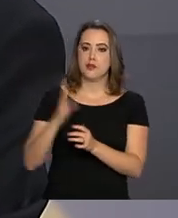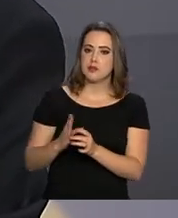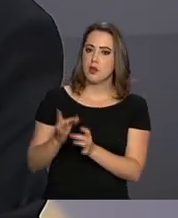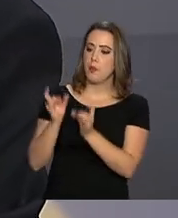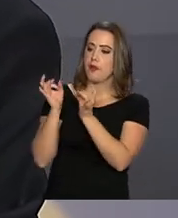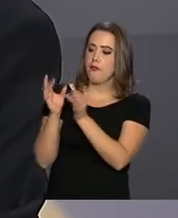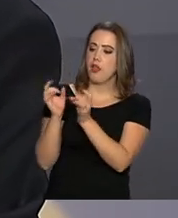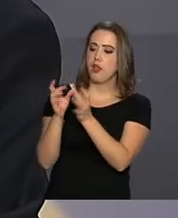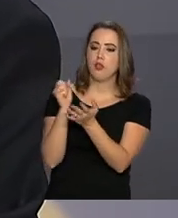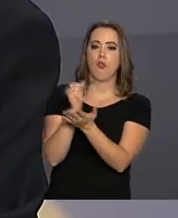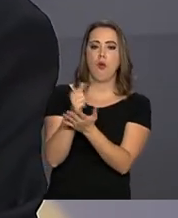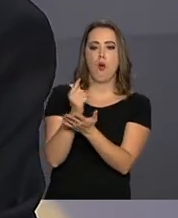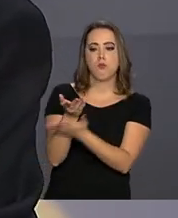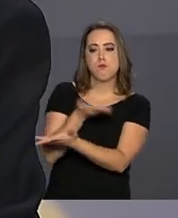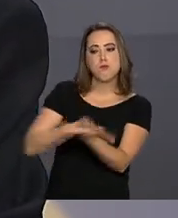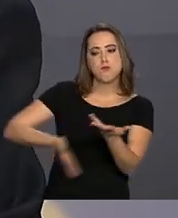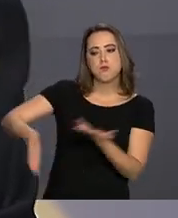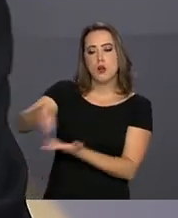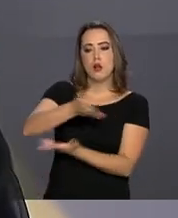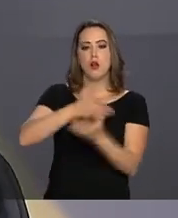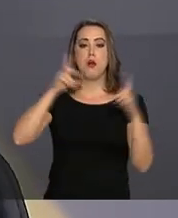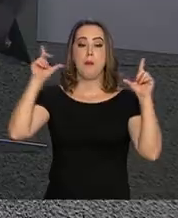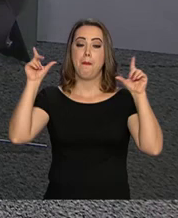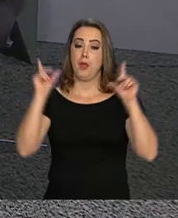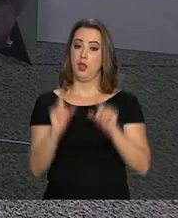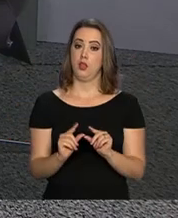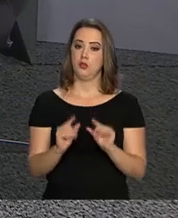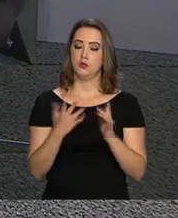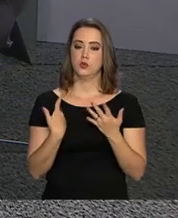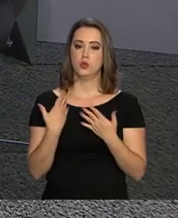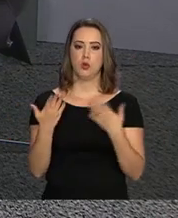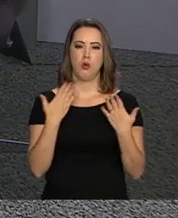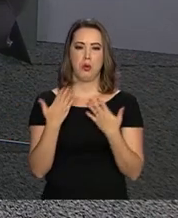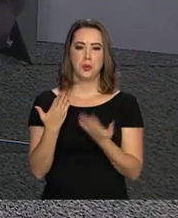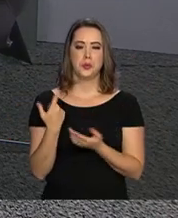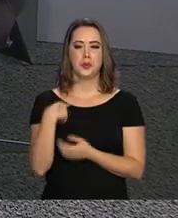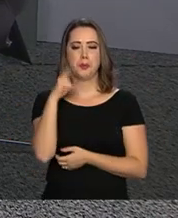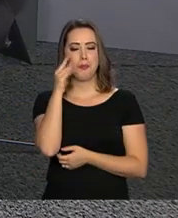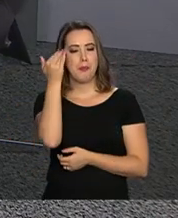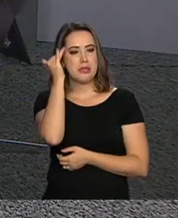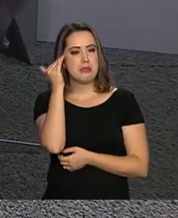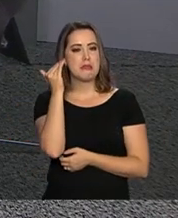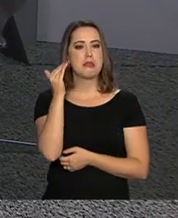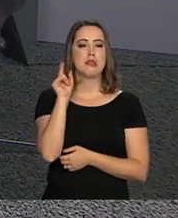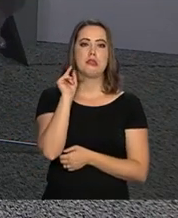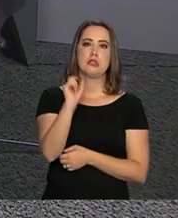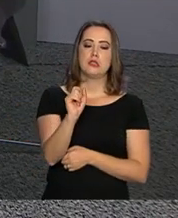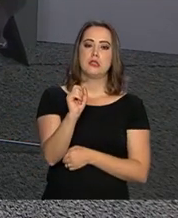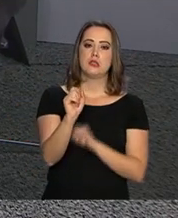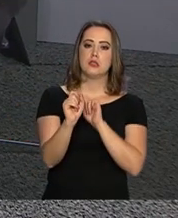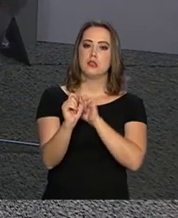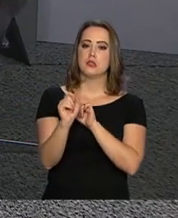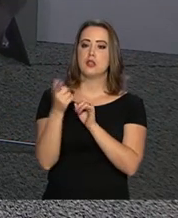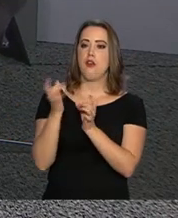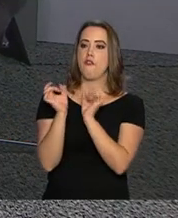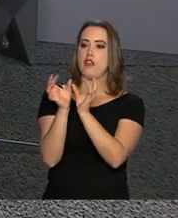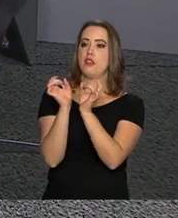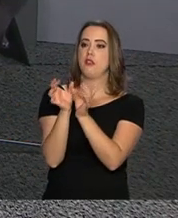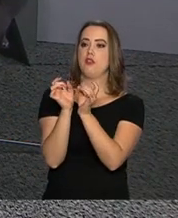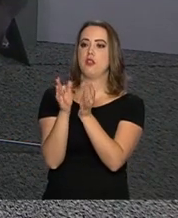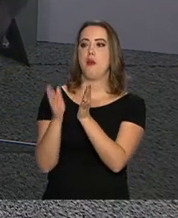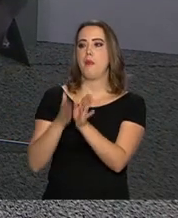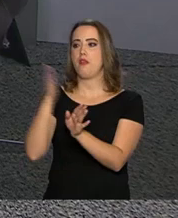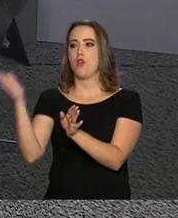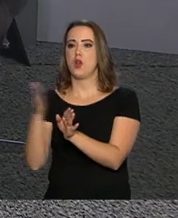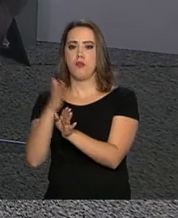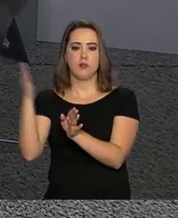produtividade brasileira. menos, talvez, do que obter contrapartidas para exportações brasileiras, é muito a